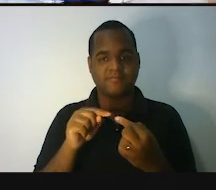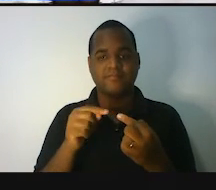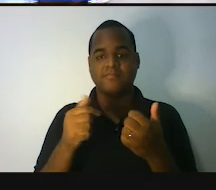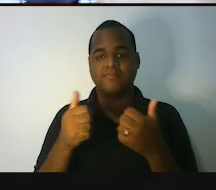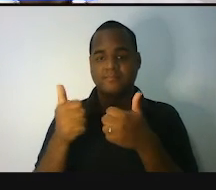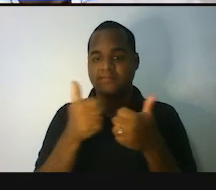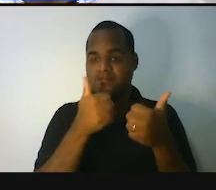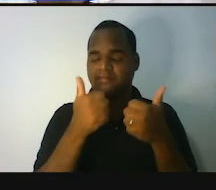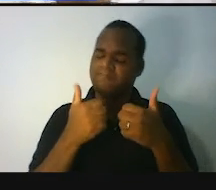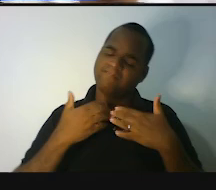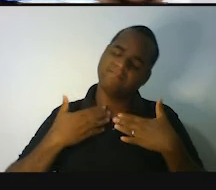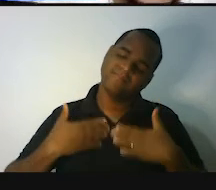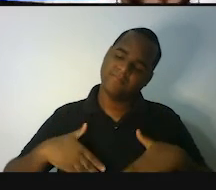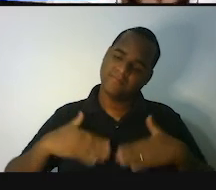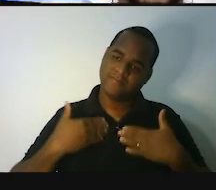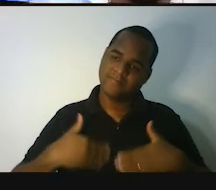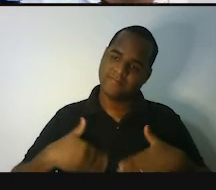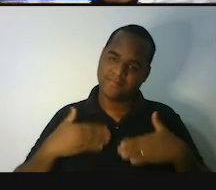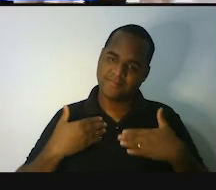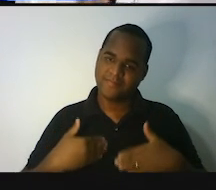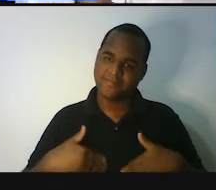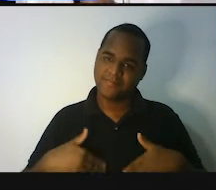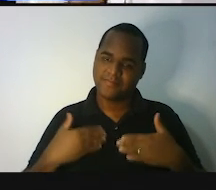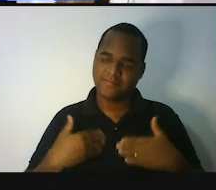vamos assim, dá aquela respirada.